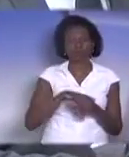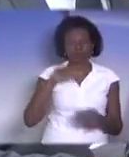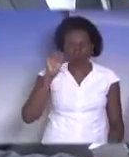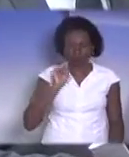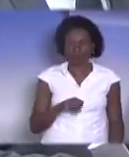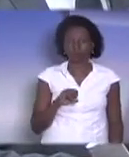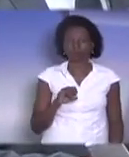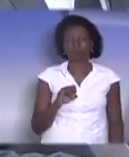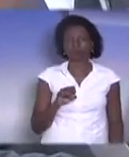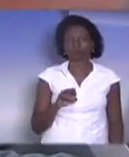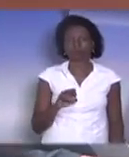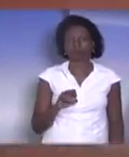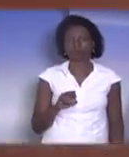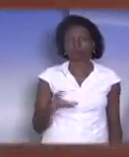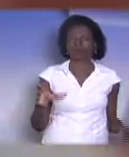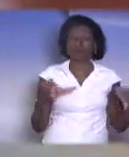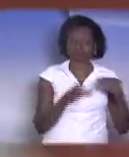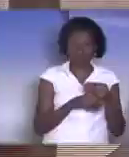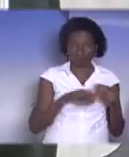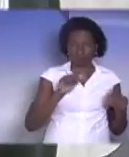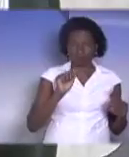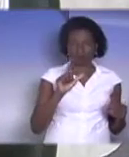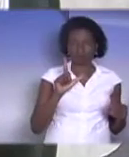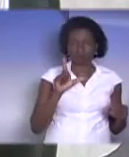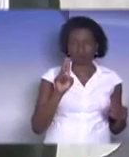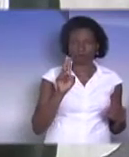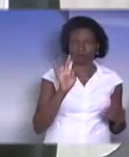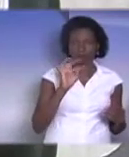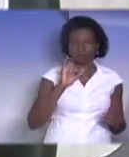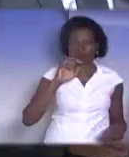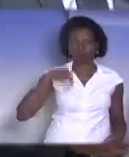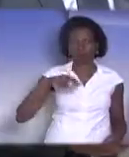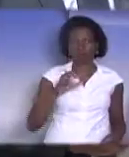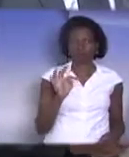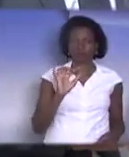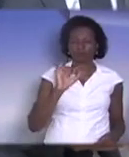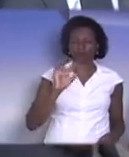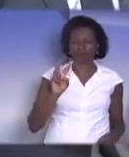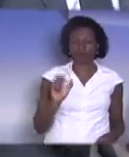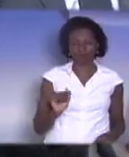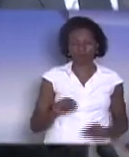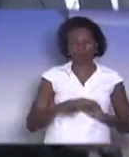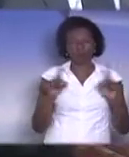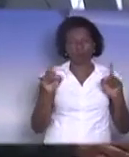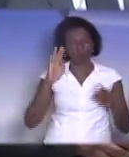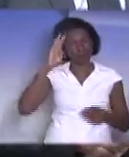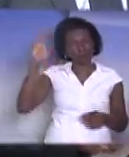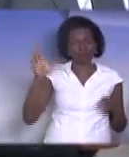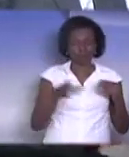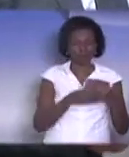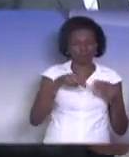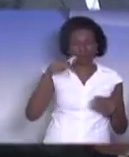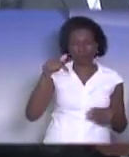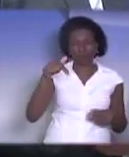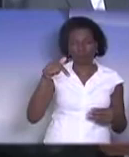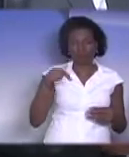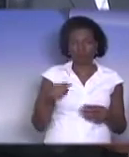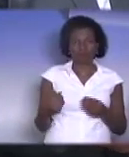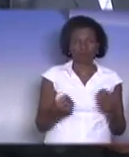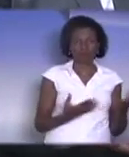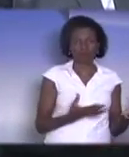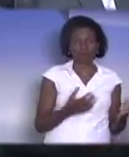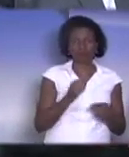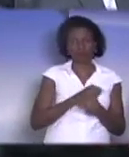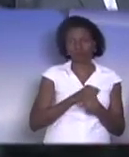favorável, não só a emenda aglutinativa, mas principalmente também a emenda 7, que concediu os 25 anos à